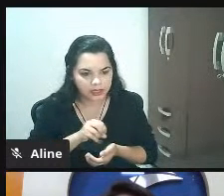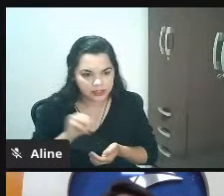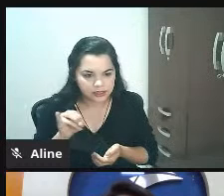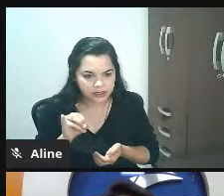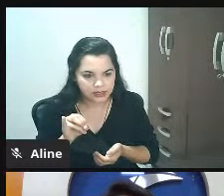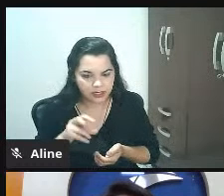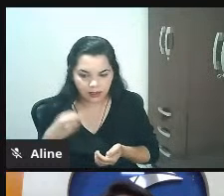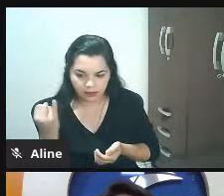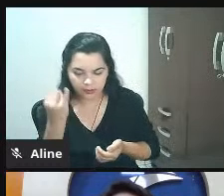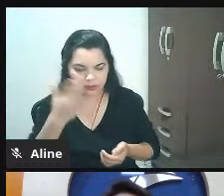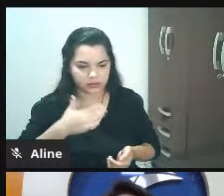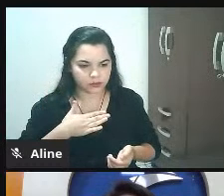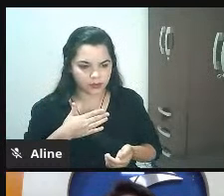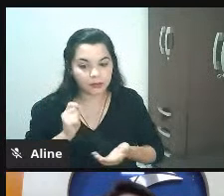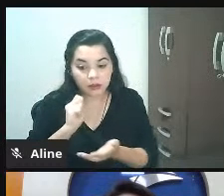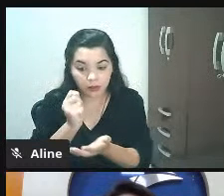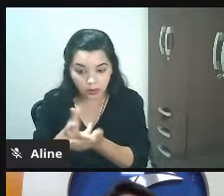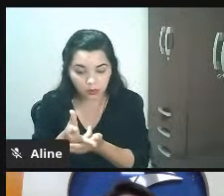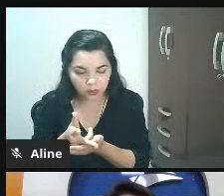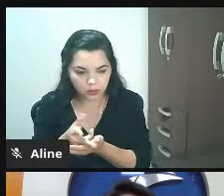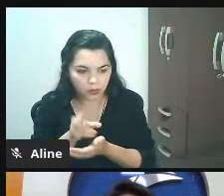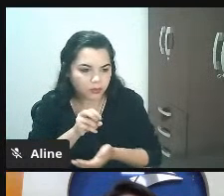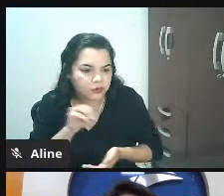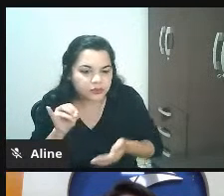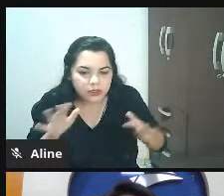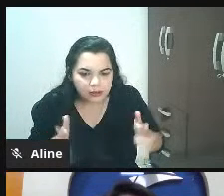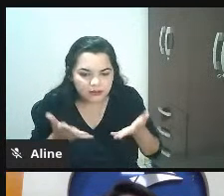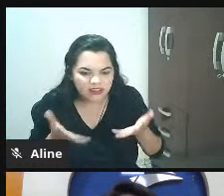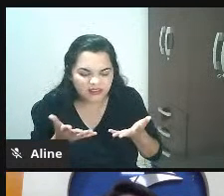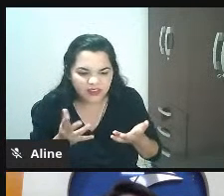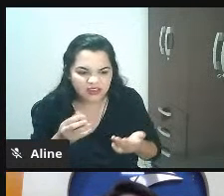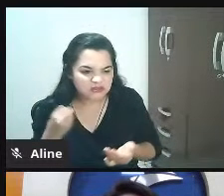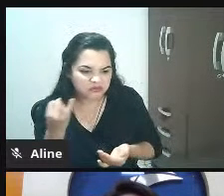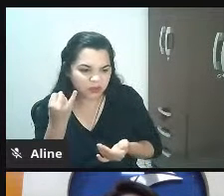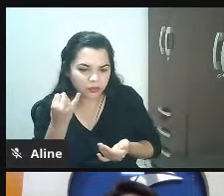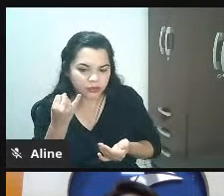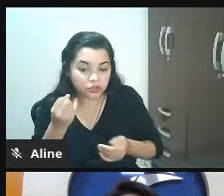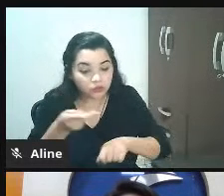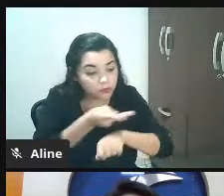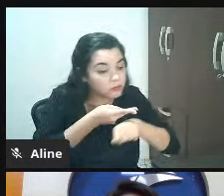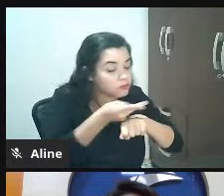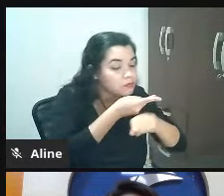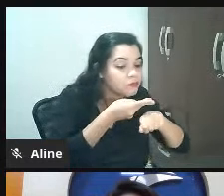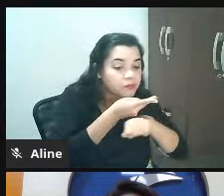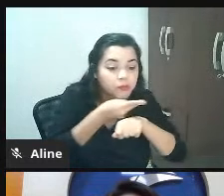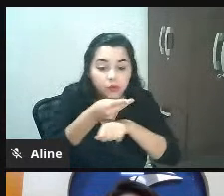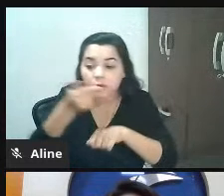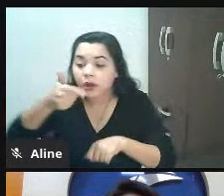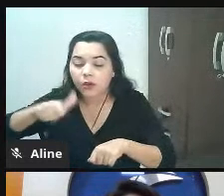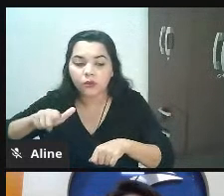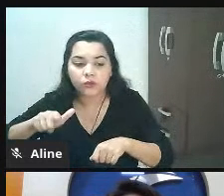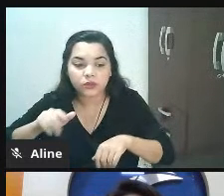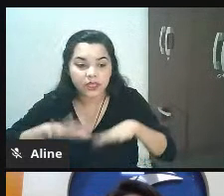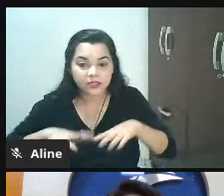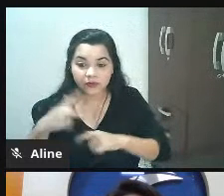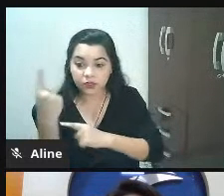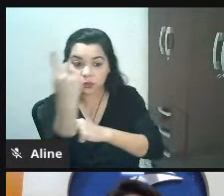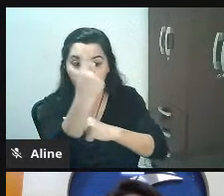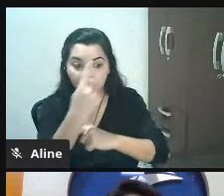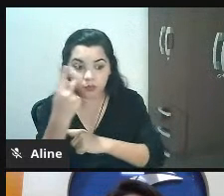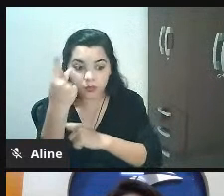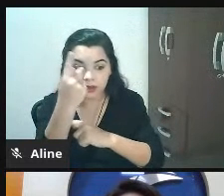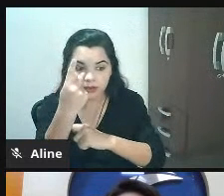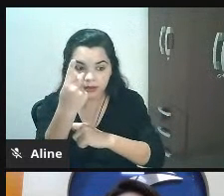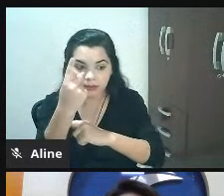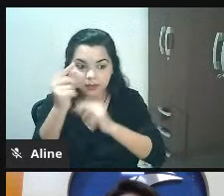para mim eu compro se leveza não é um valor para mim eu falo peraí, vou explorar outro olha, tem uma câmera aqui que traz um zoom para você lá da frente